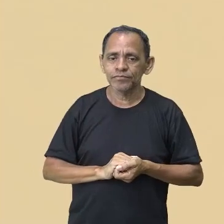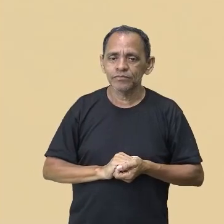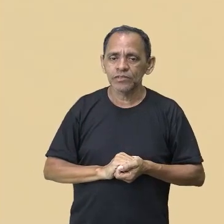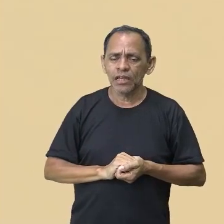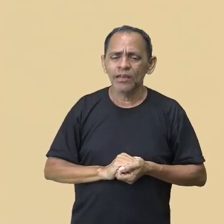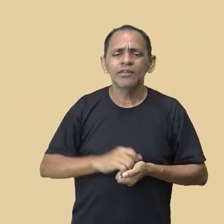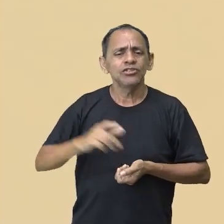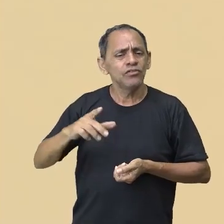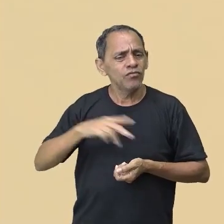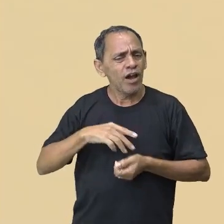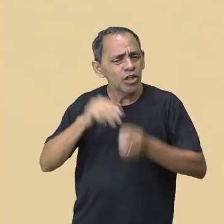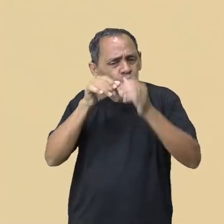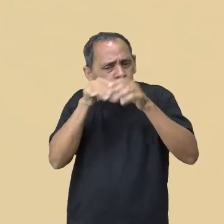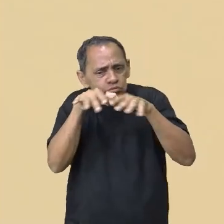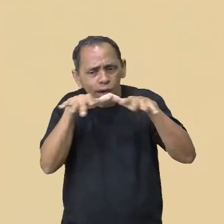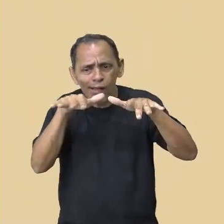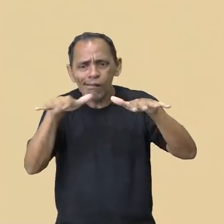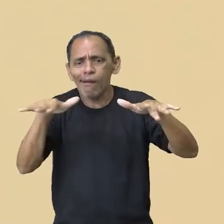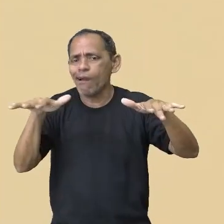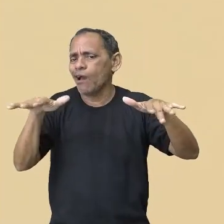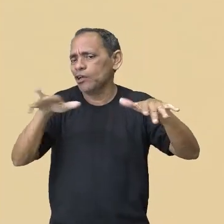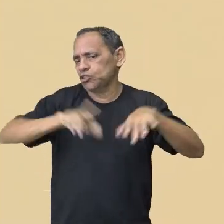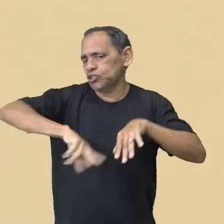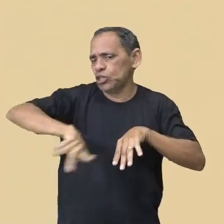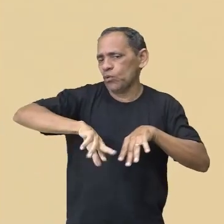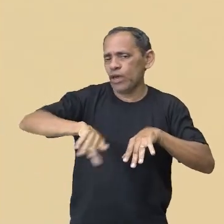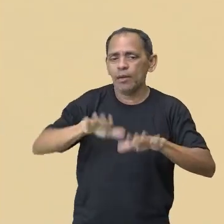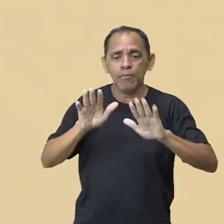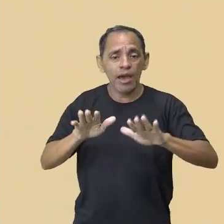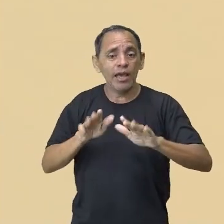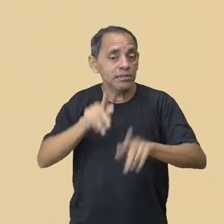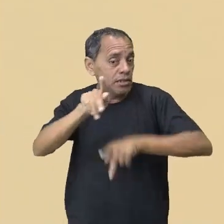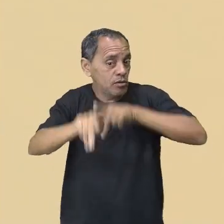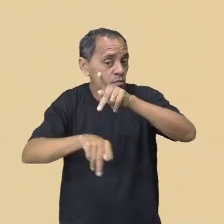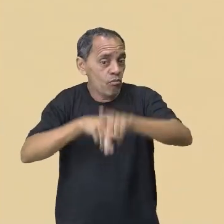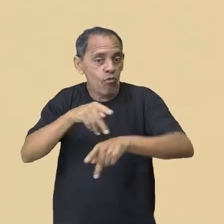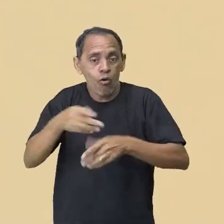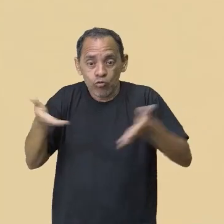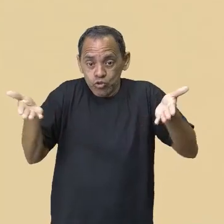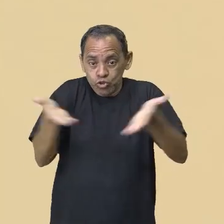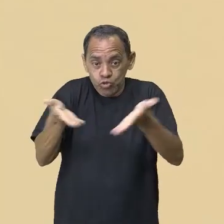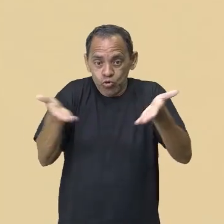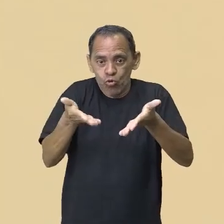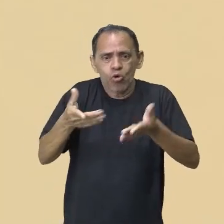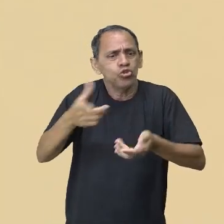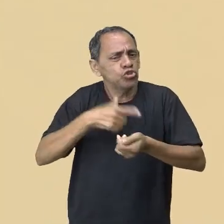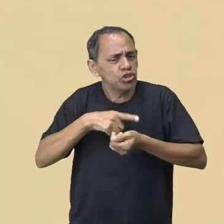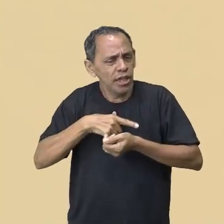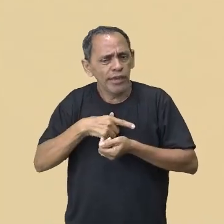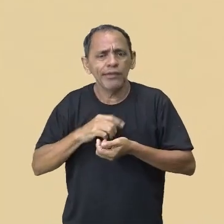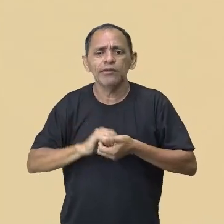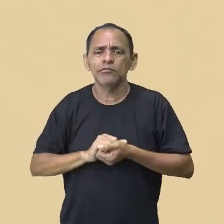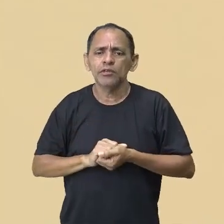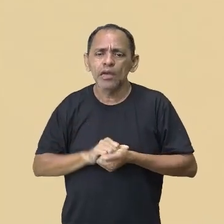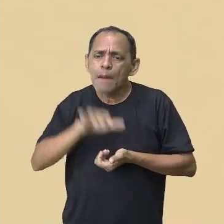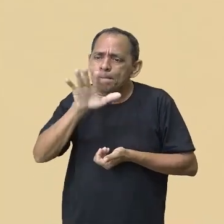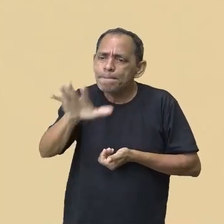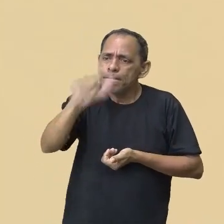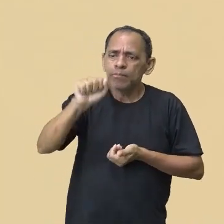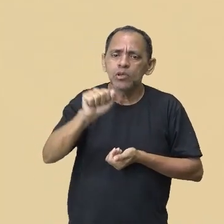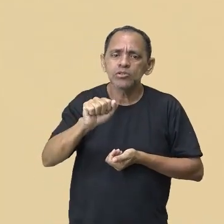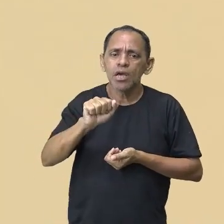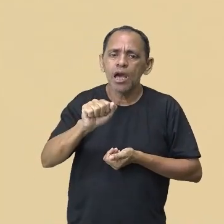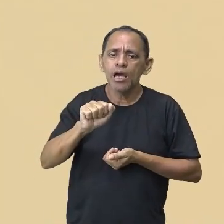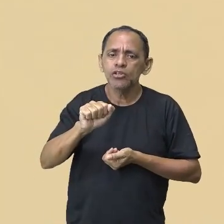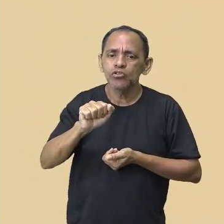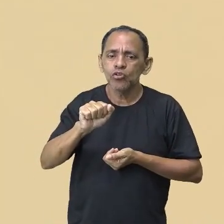difundida, né? Não seja ali geralmente as populações mais atuais têm buscado outras formas, né? E não erudita, ela é